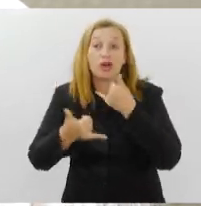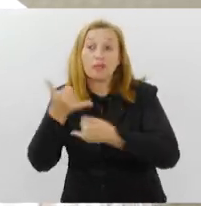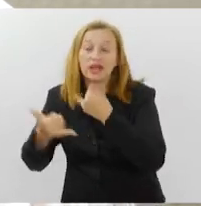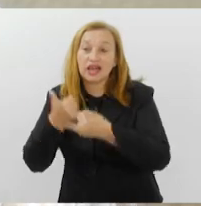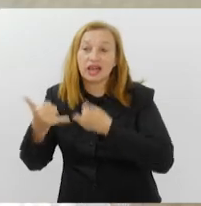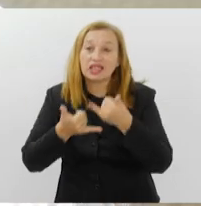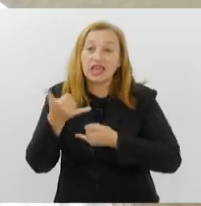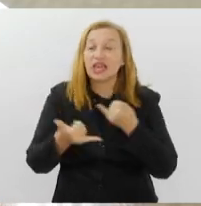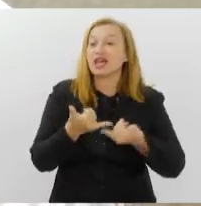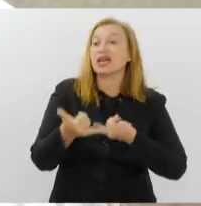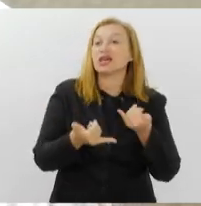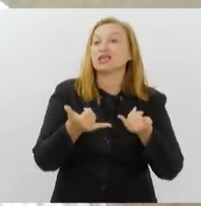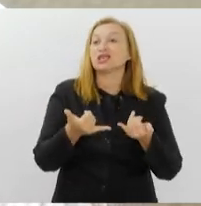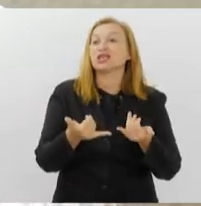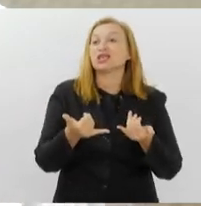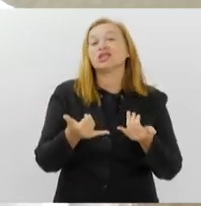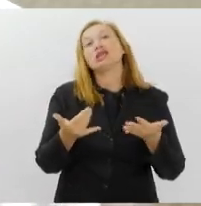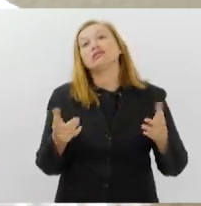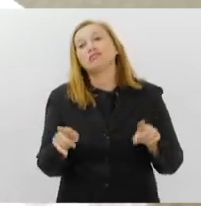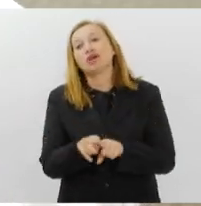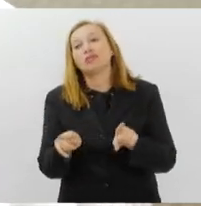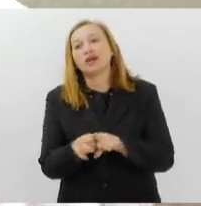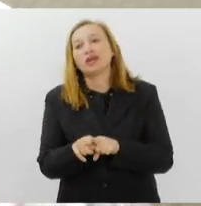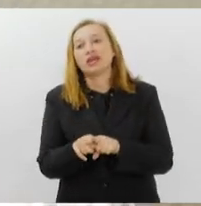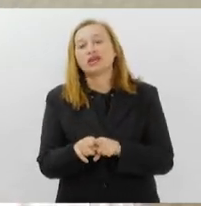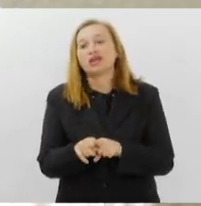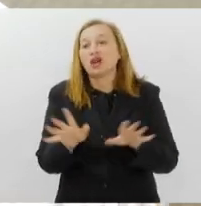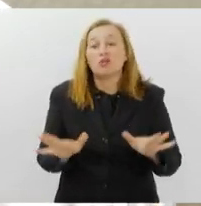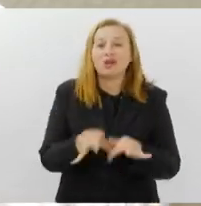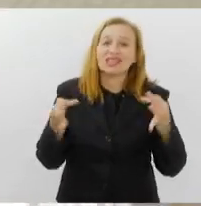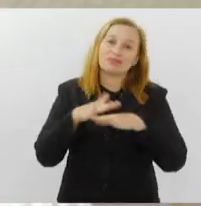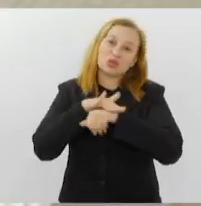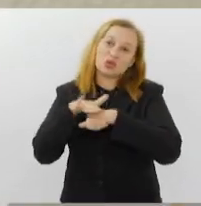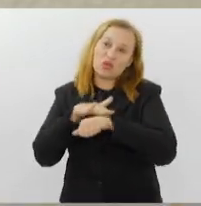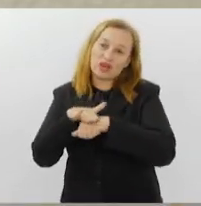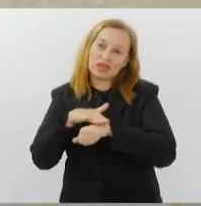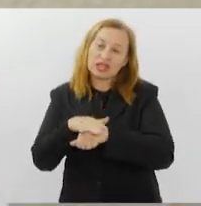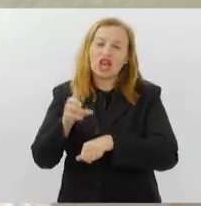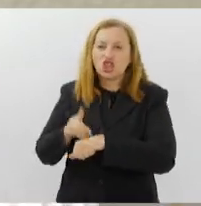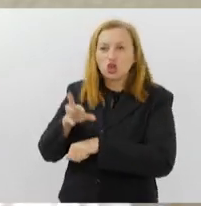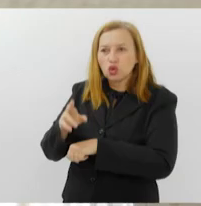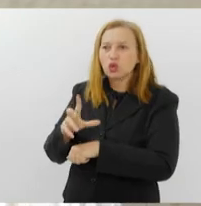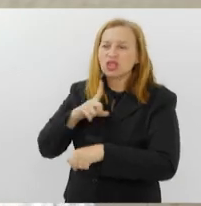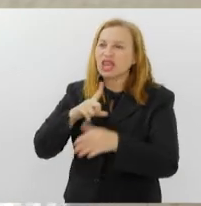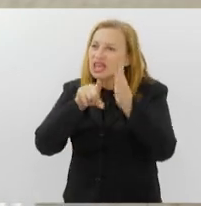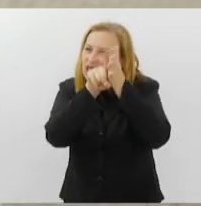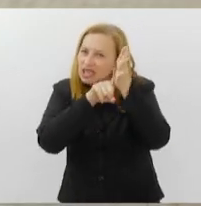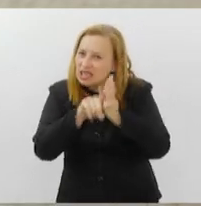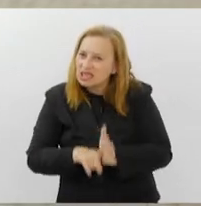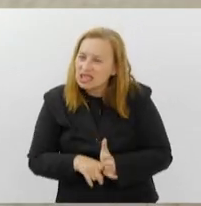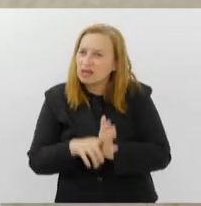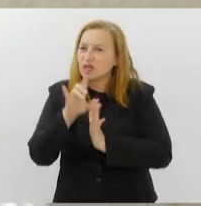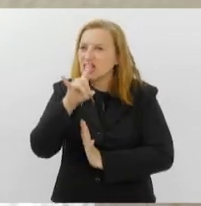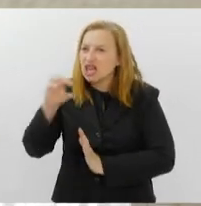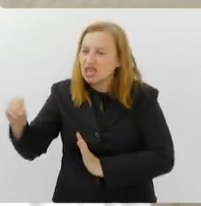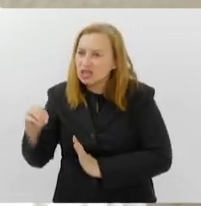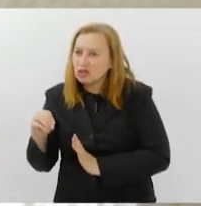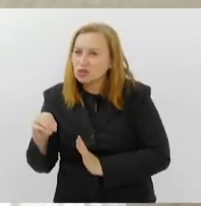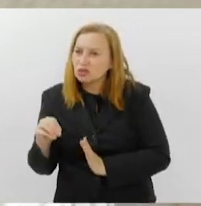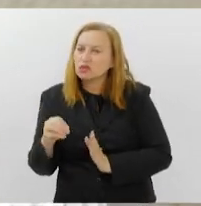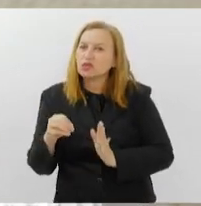lúdicas e até mesmo uma simples conversa. E doutor, existem exames clínicos que diagnóstico